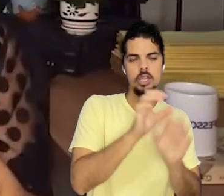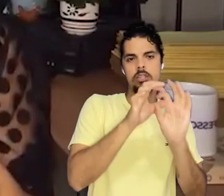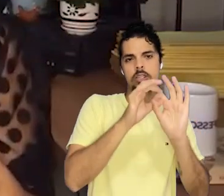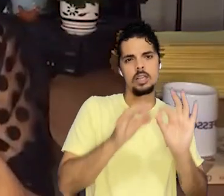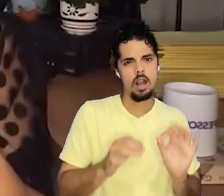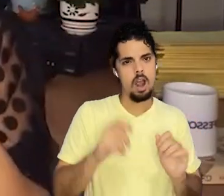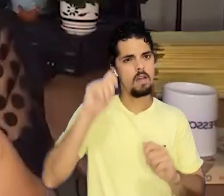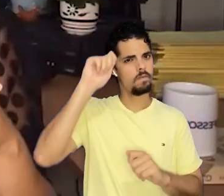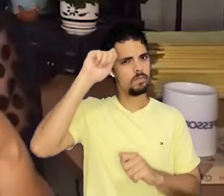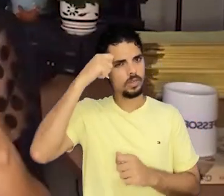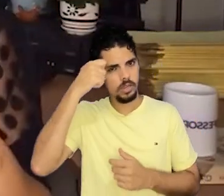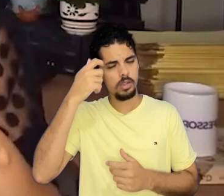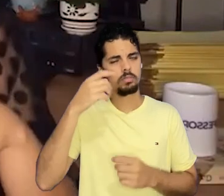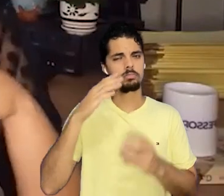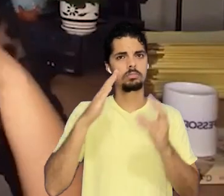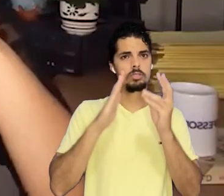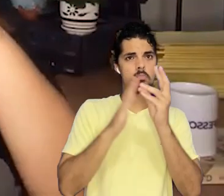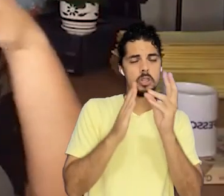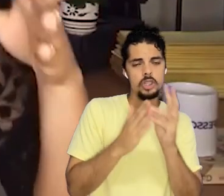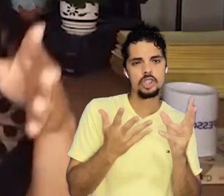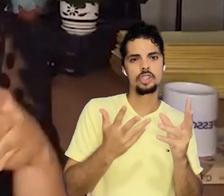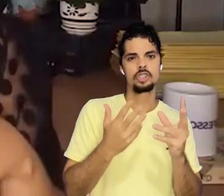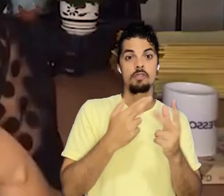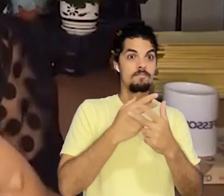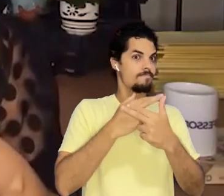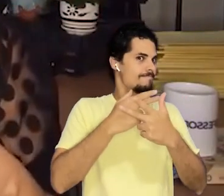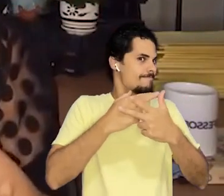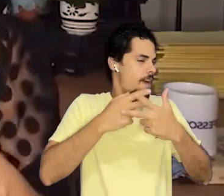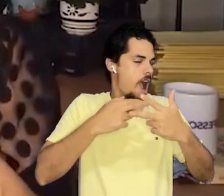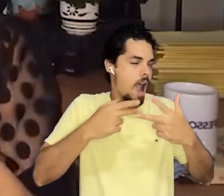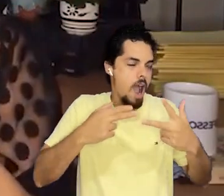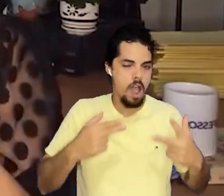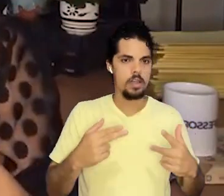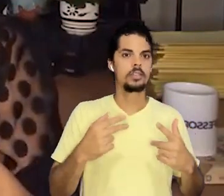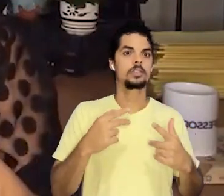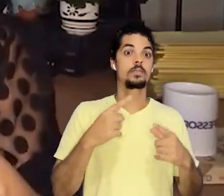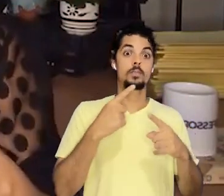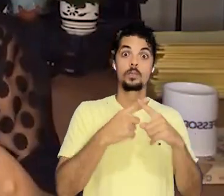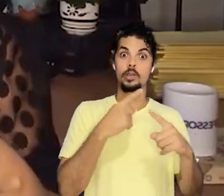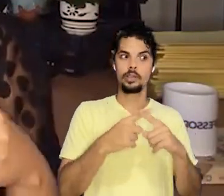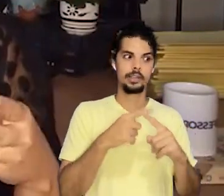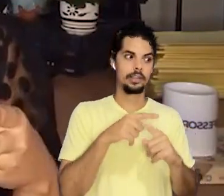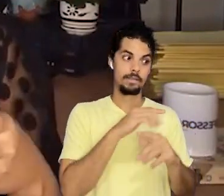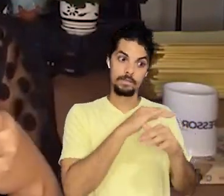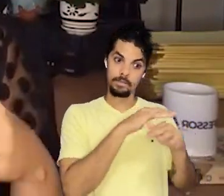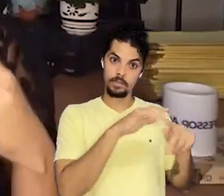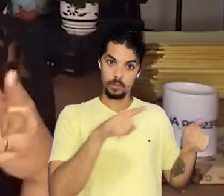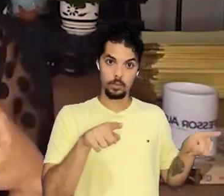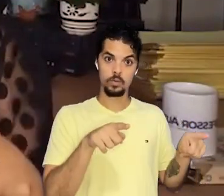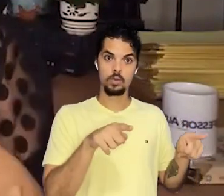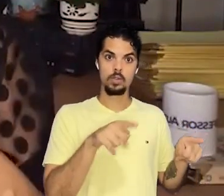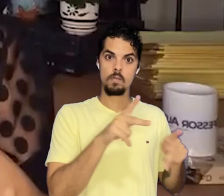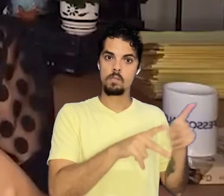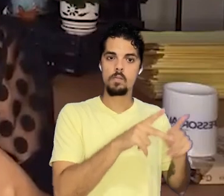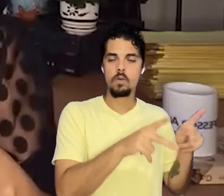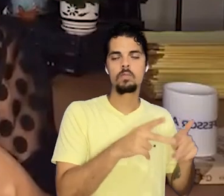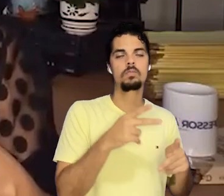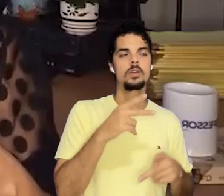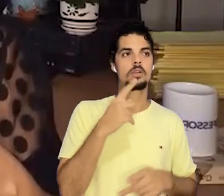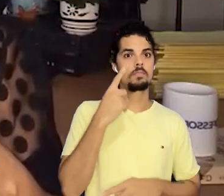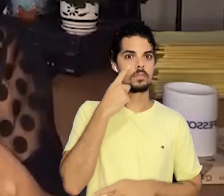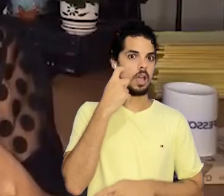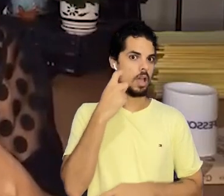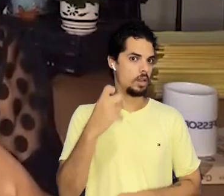fazendeiros, fazendeiros, uma gama de pessoas que tinham interesses diversos dentro